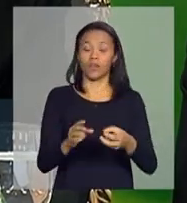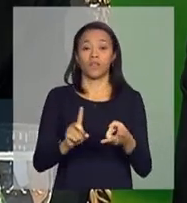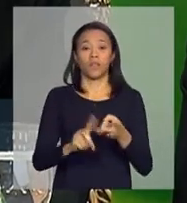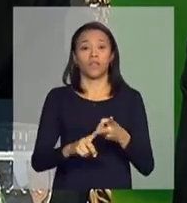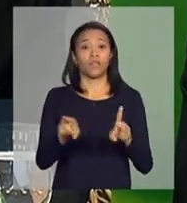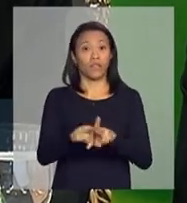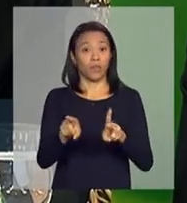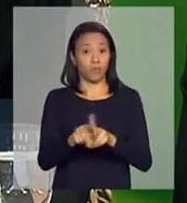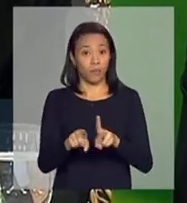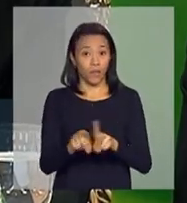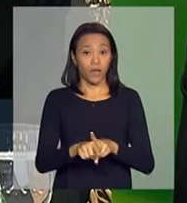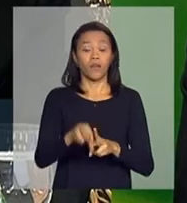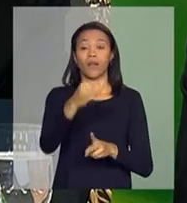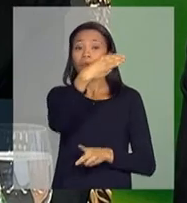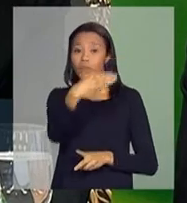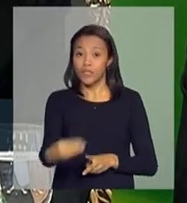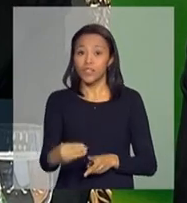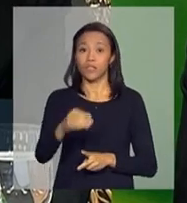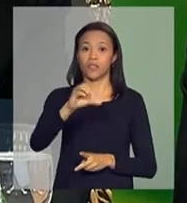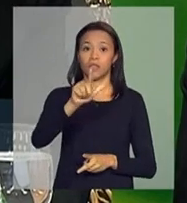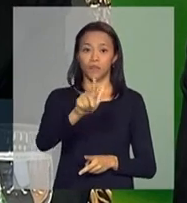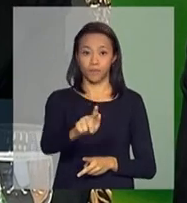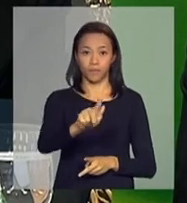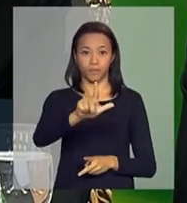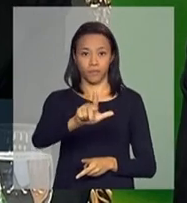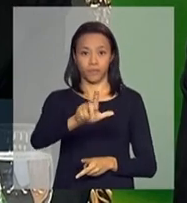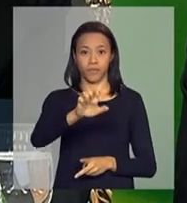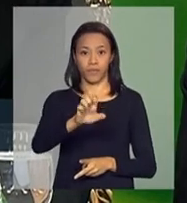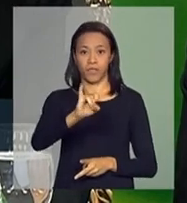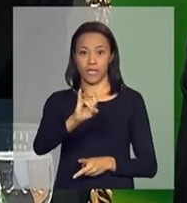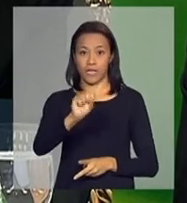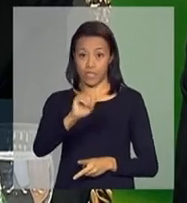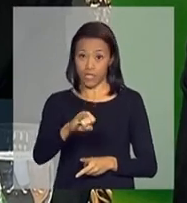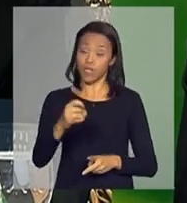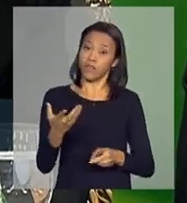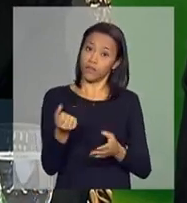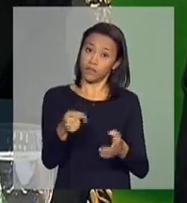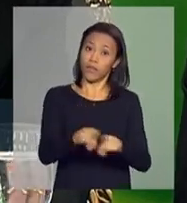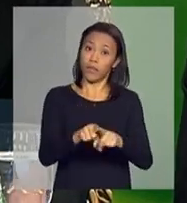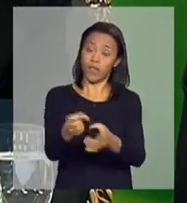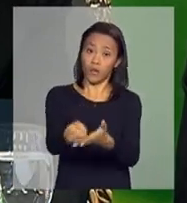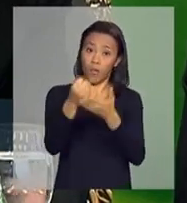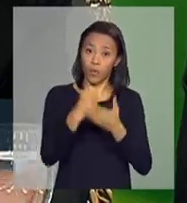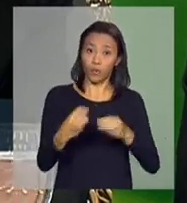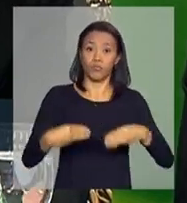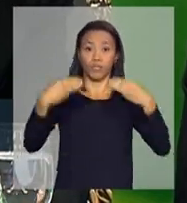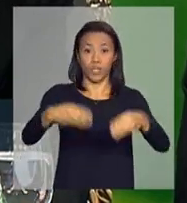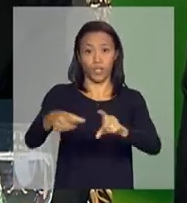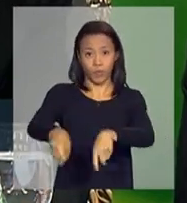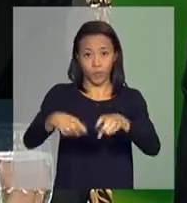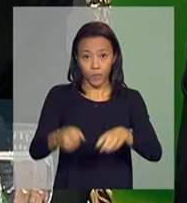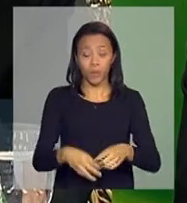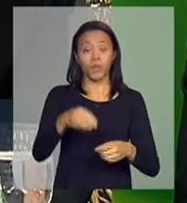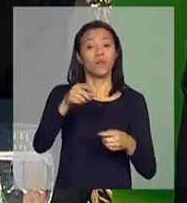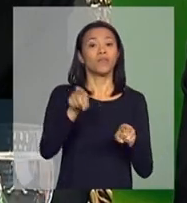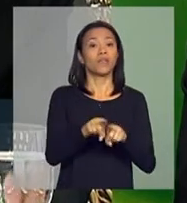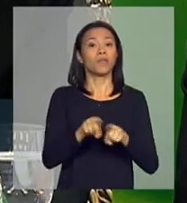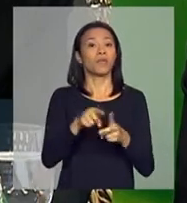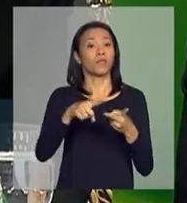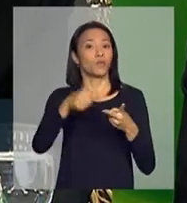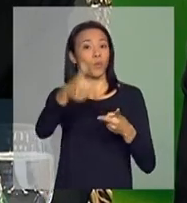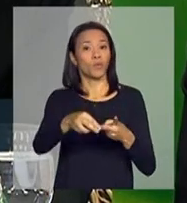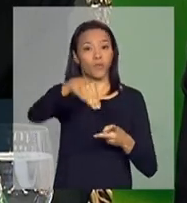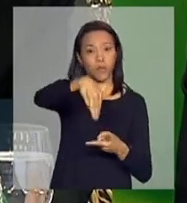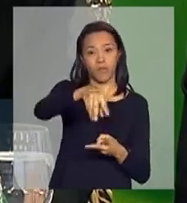ministra da Casa Civil, Gleis Hoffman. Com a participação do Ministério da Agricultura, do MDA, todos nós estamos participando. Mas quem está